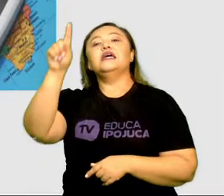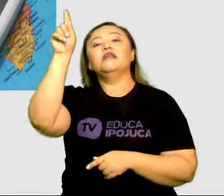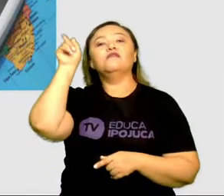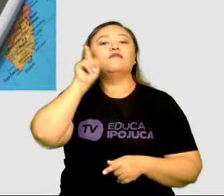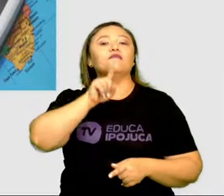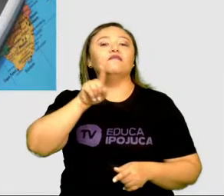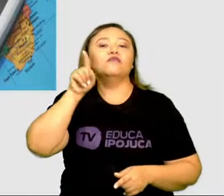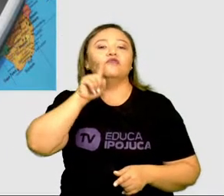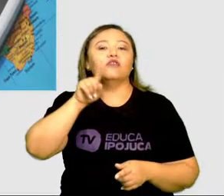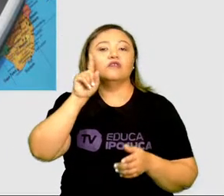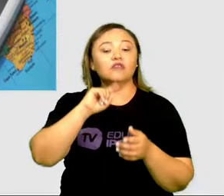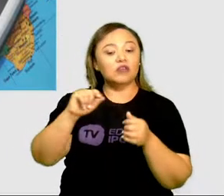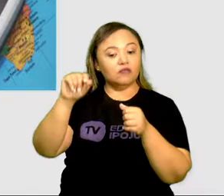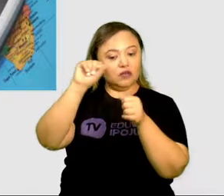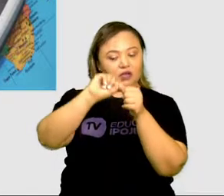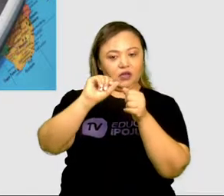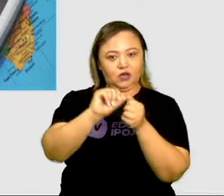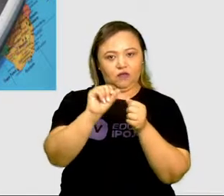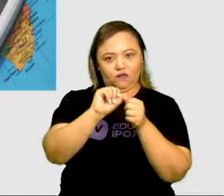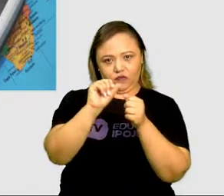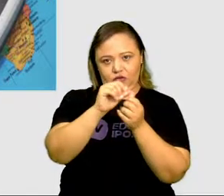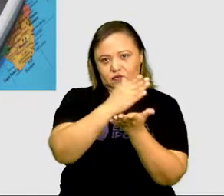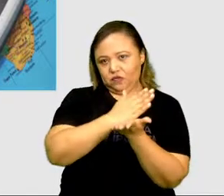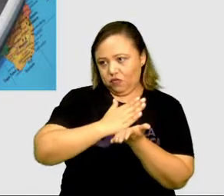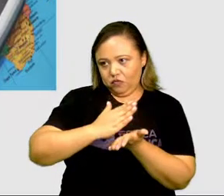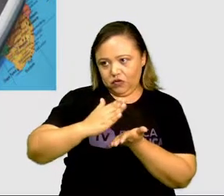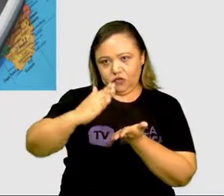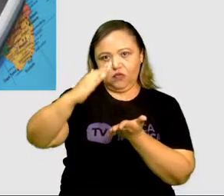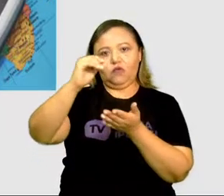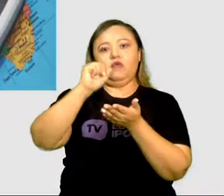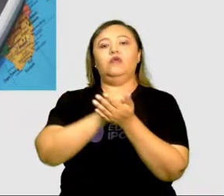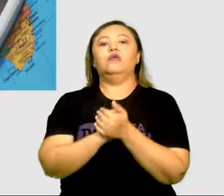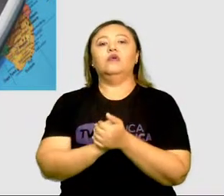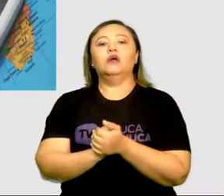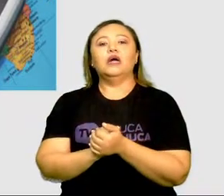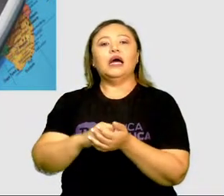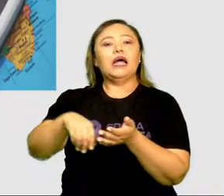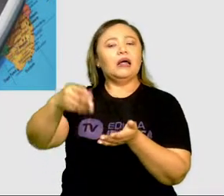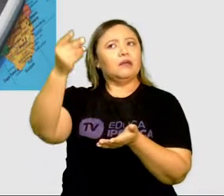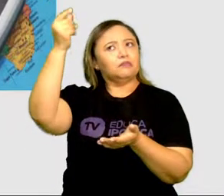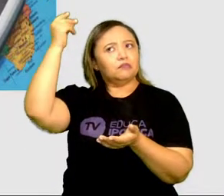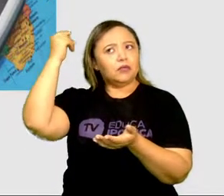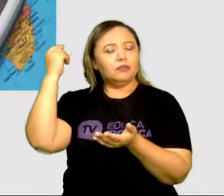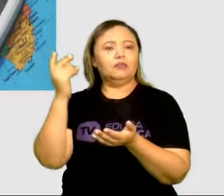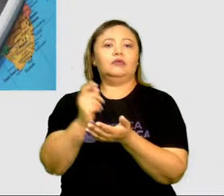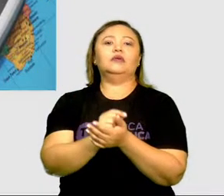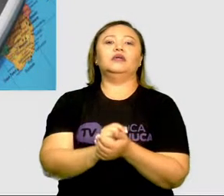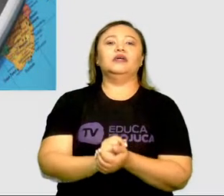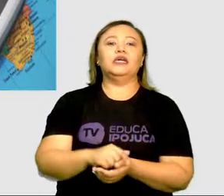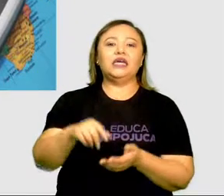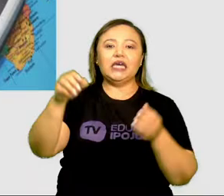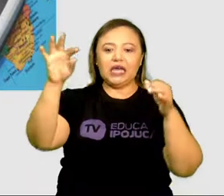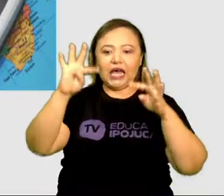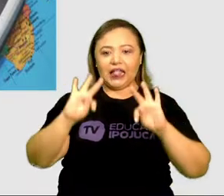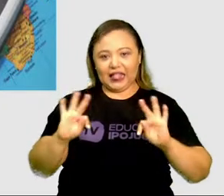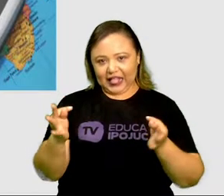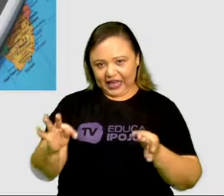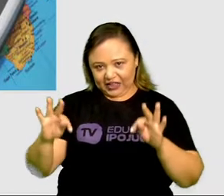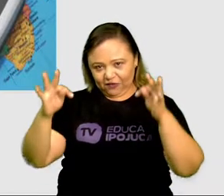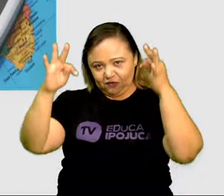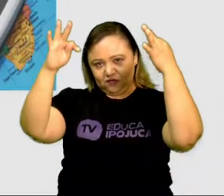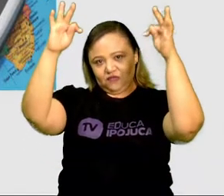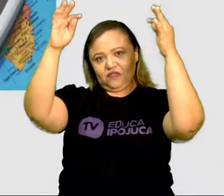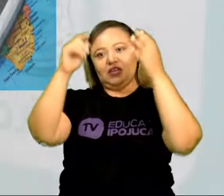No entanto, o nome se tornou um sinônimo para a tecnologia e permite a você